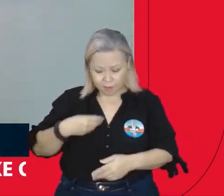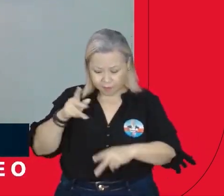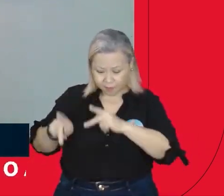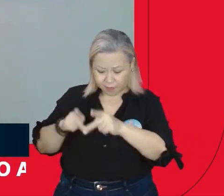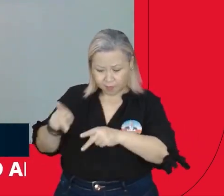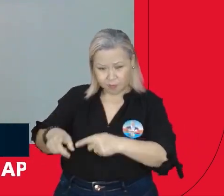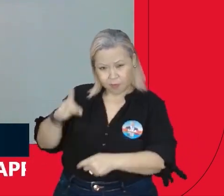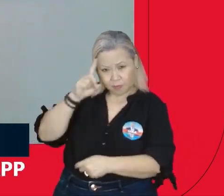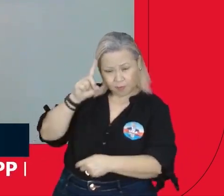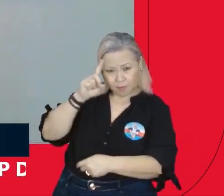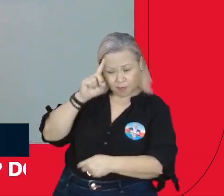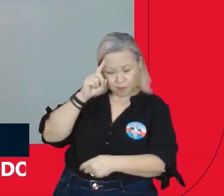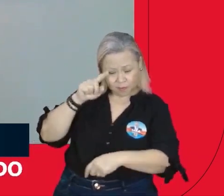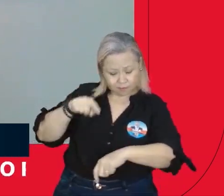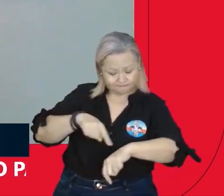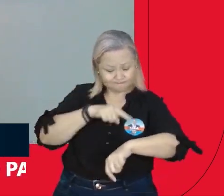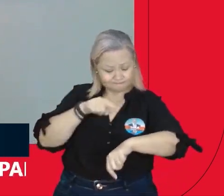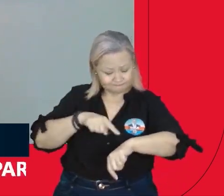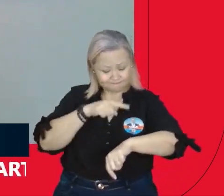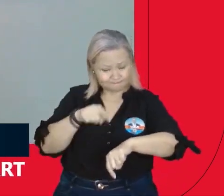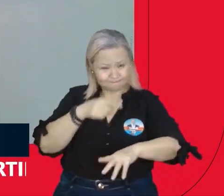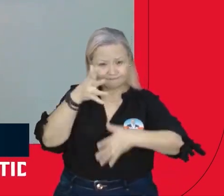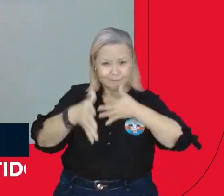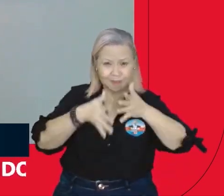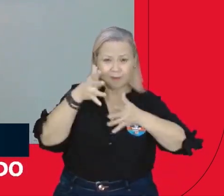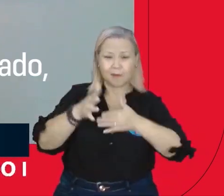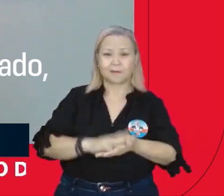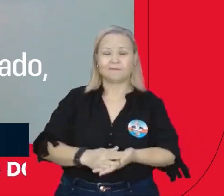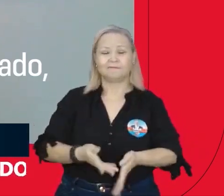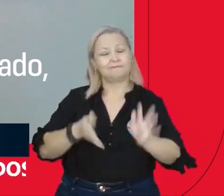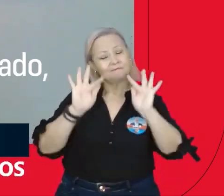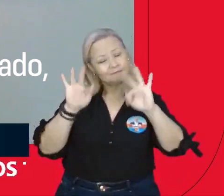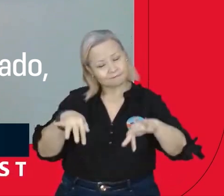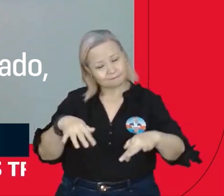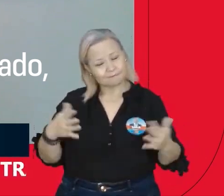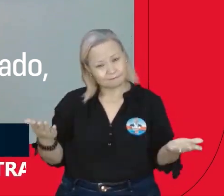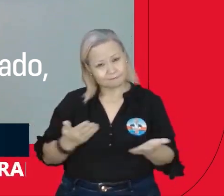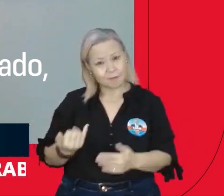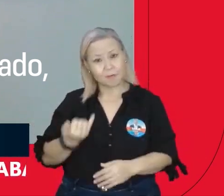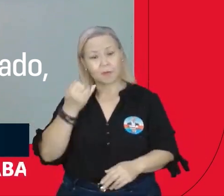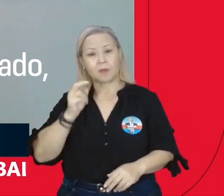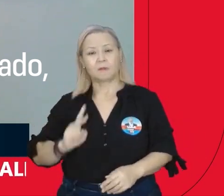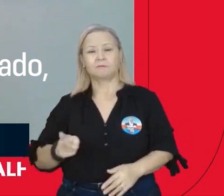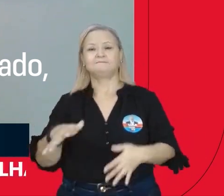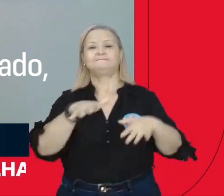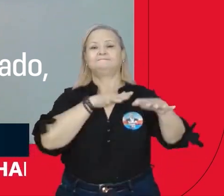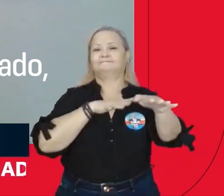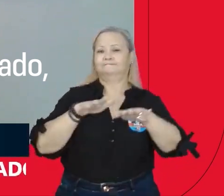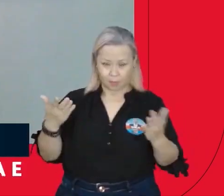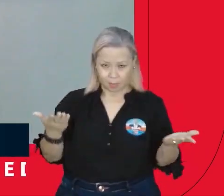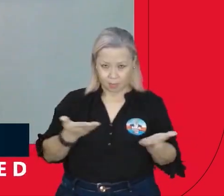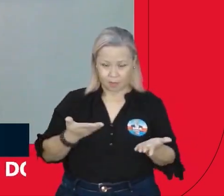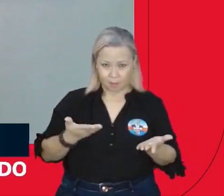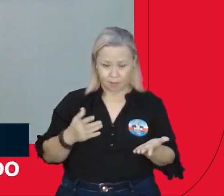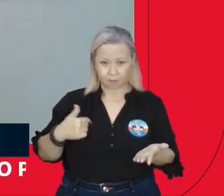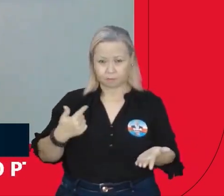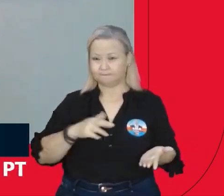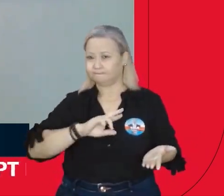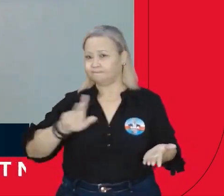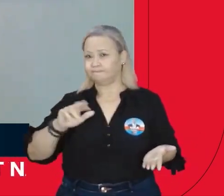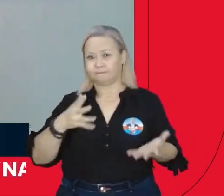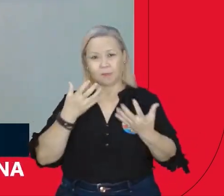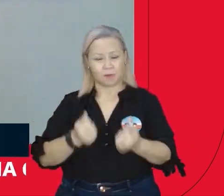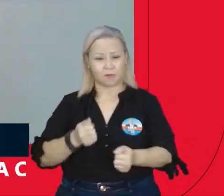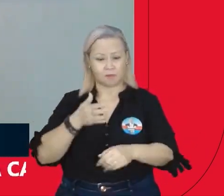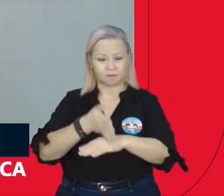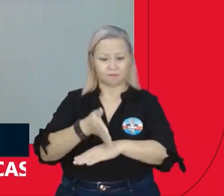dias, todas as horas, e nós estamos chegando nessa reta final. O importante é a gente continuar mobilizado, continuar na rua, não vamos entrar